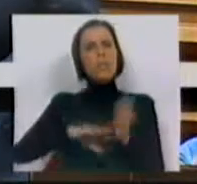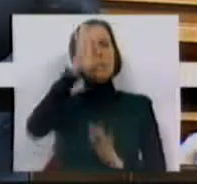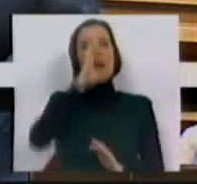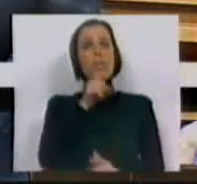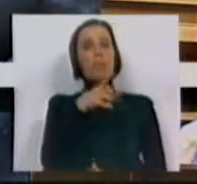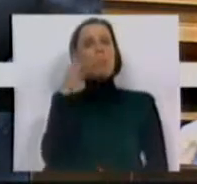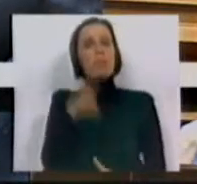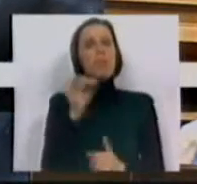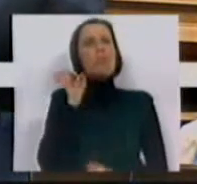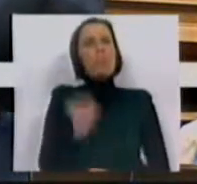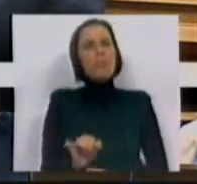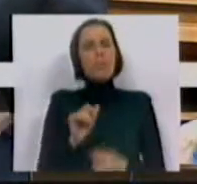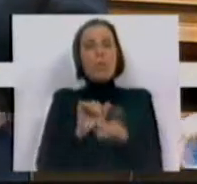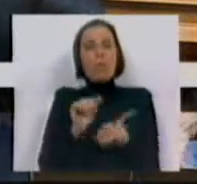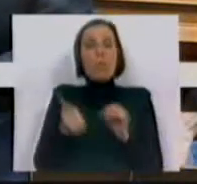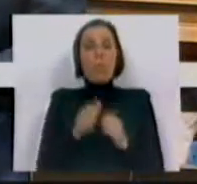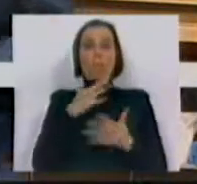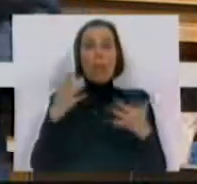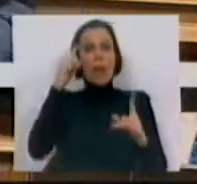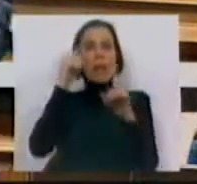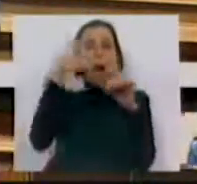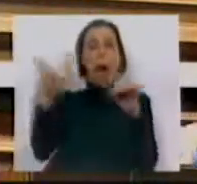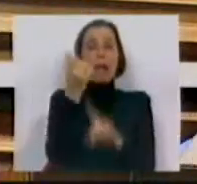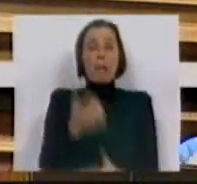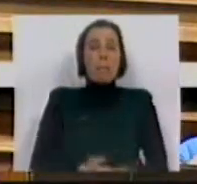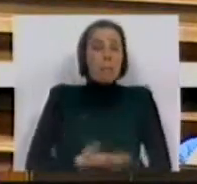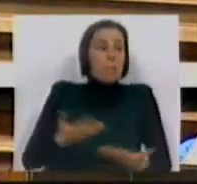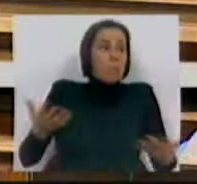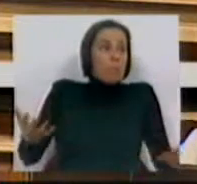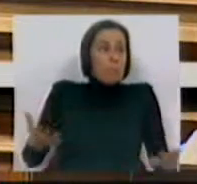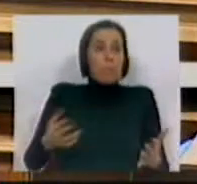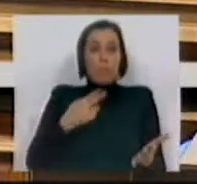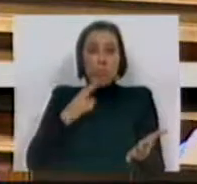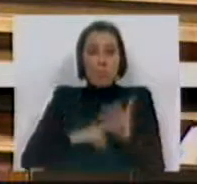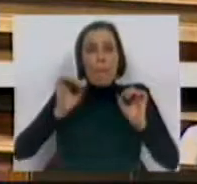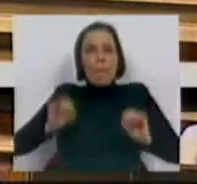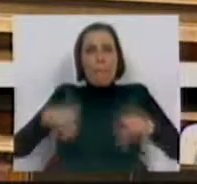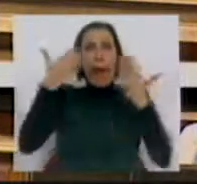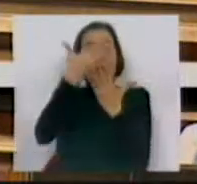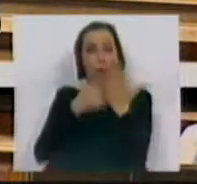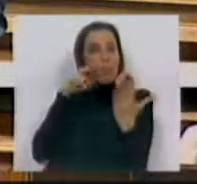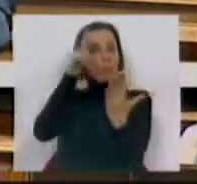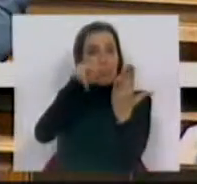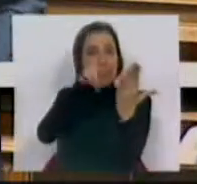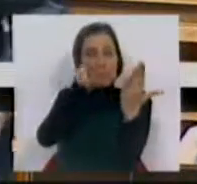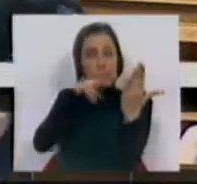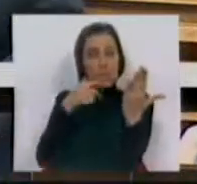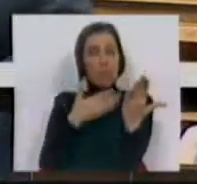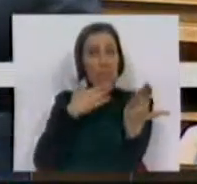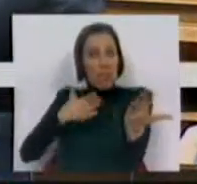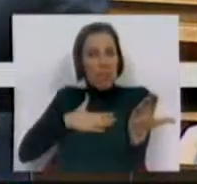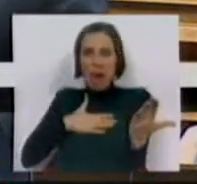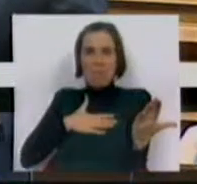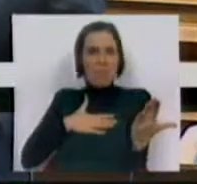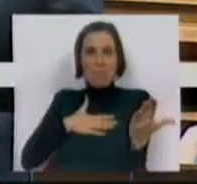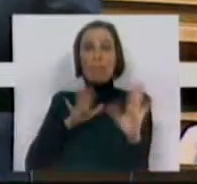afirma aqui tratar-se de uma reforma de grande alcance. Bem, não é isso que o preâmbulo do diploma e o seu conteúdo fazem transparecer.